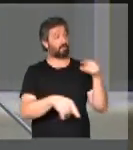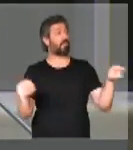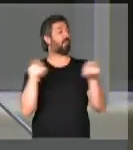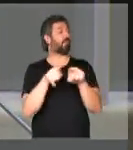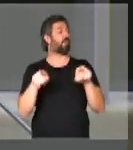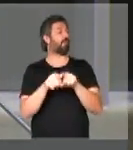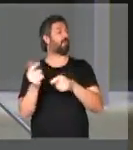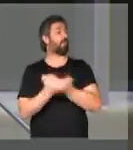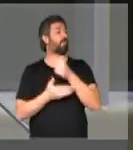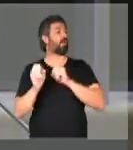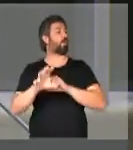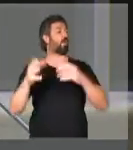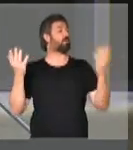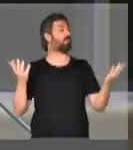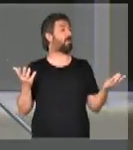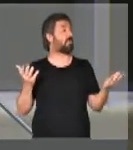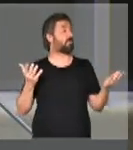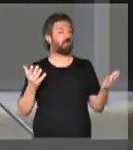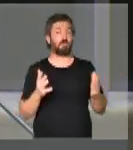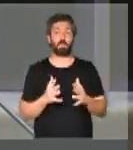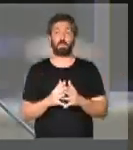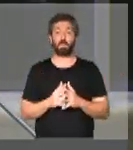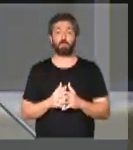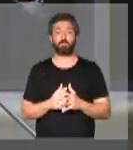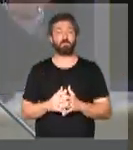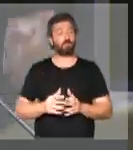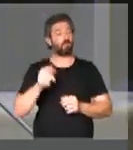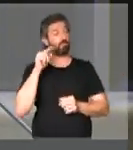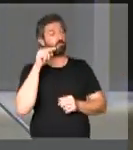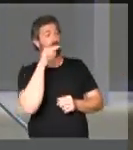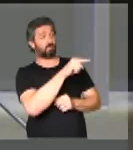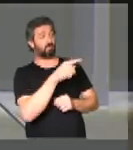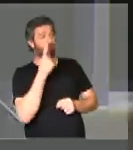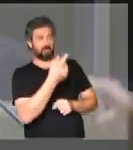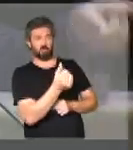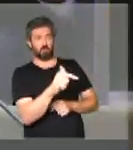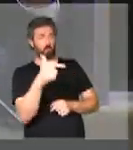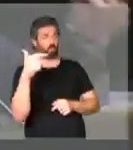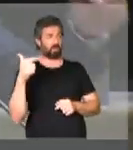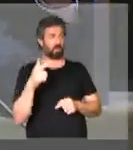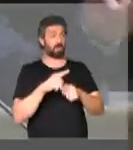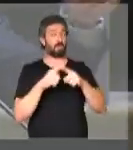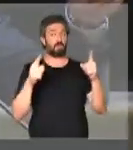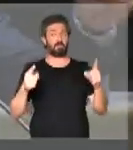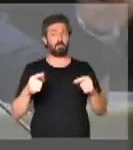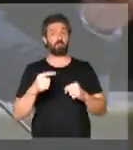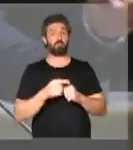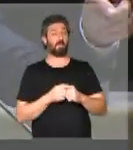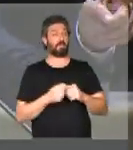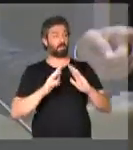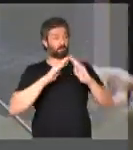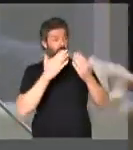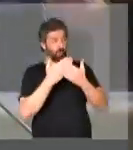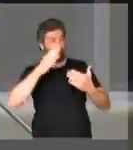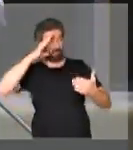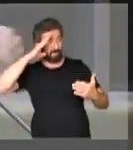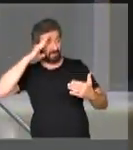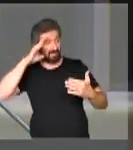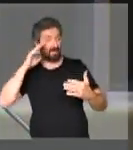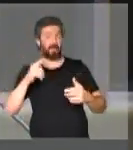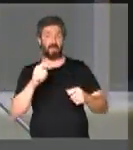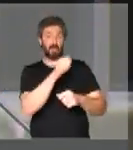cortando também na educação básica. O senhor disse que não tem dinheiro, mas dos colégios militares,